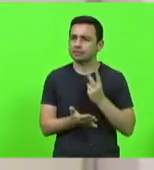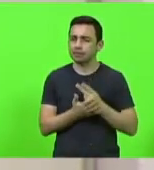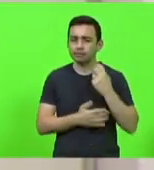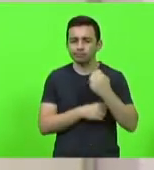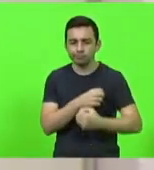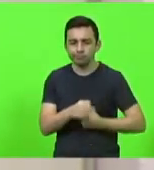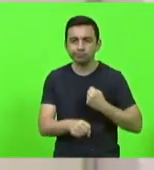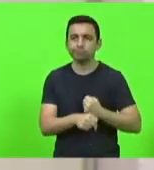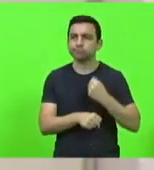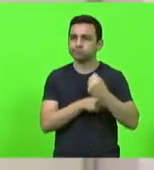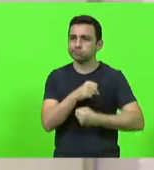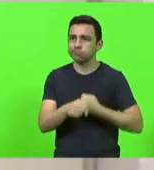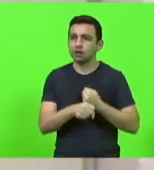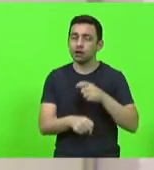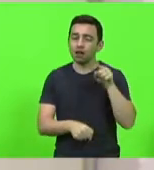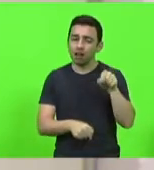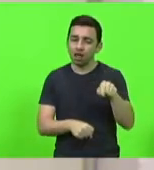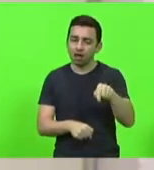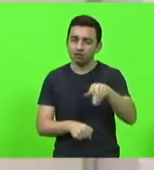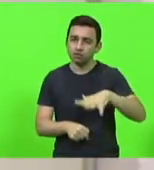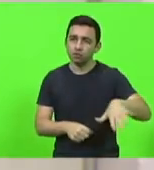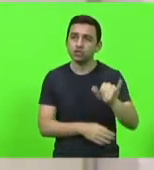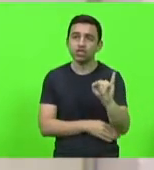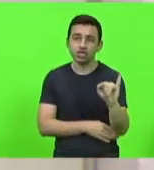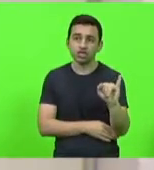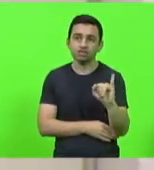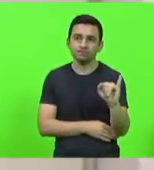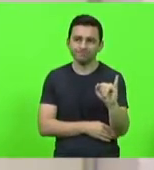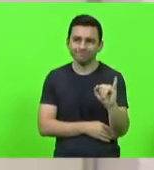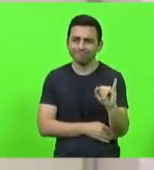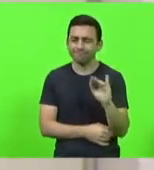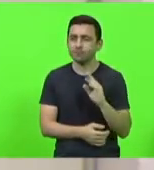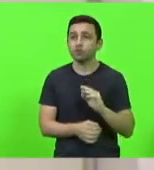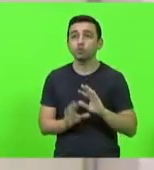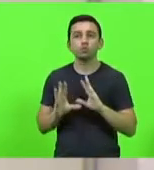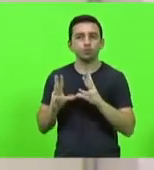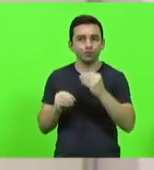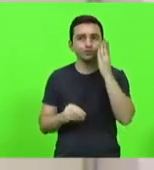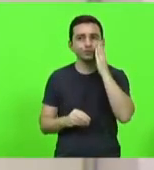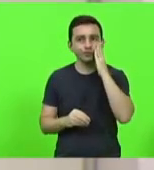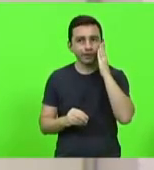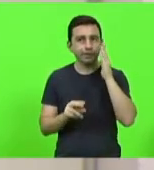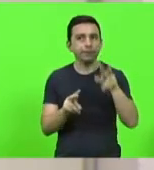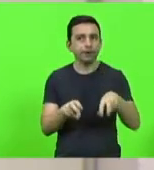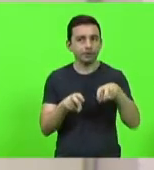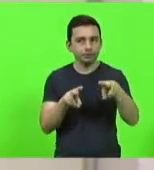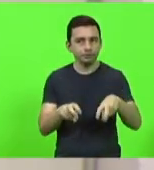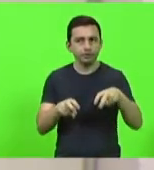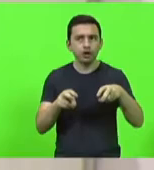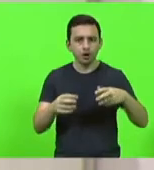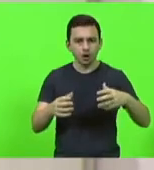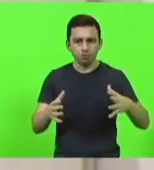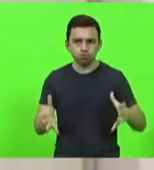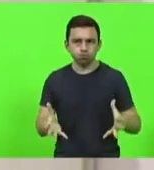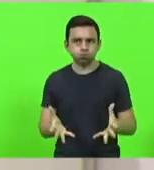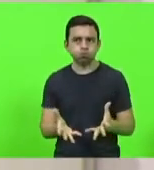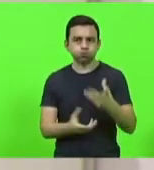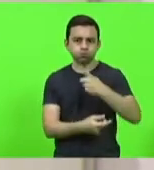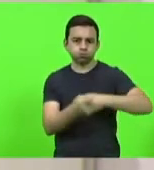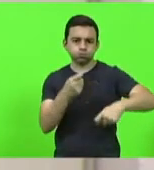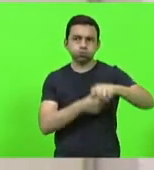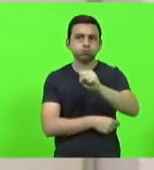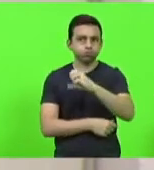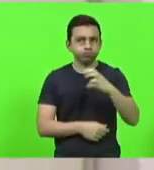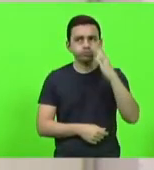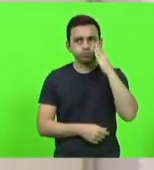no Alto Vale do Itajaí. Todos sabem da agricultura pujante de Santa Catarina,